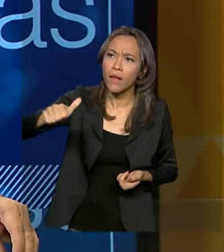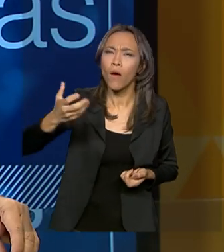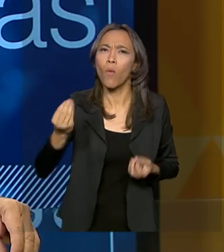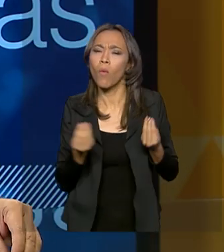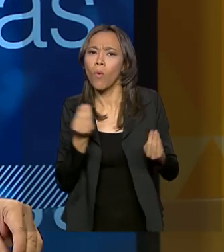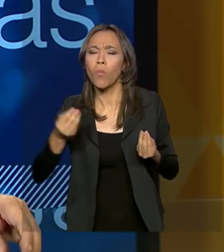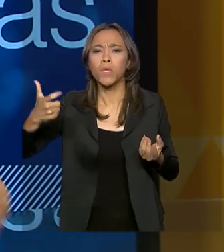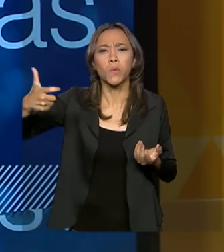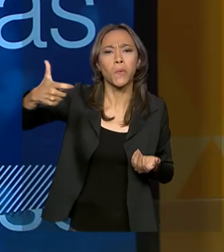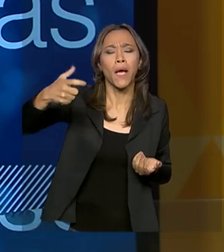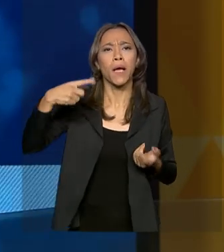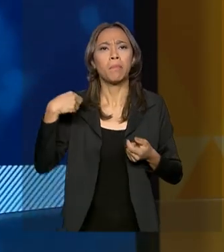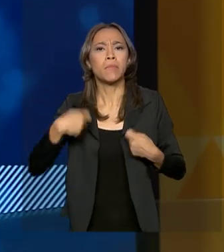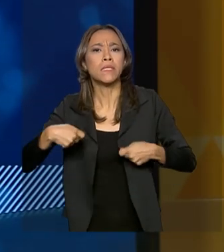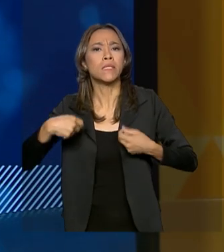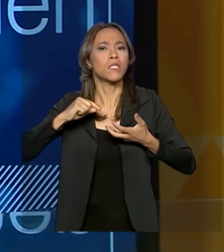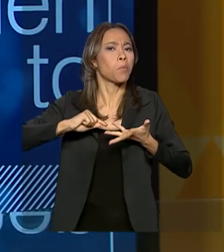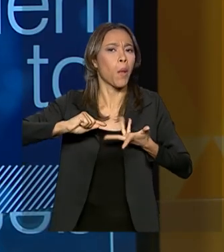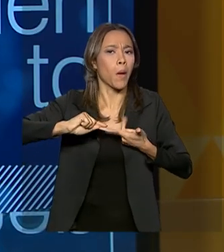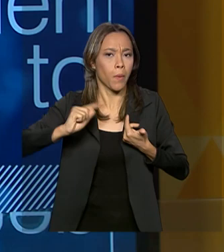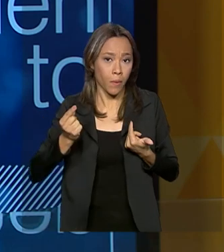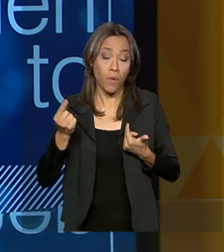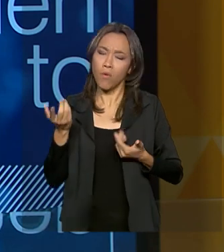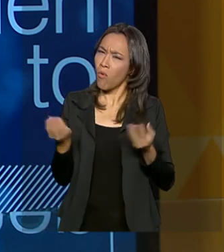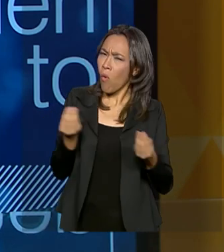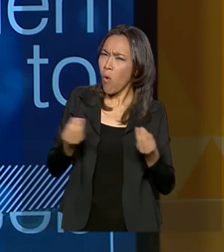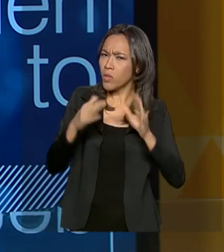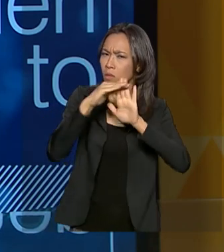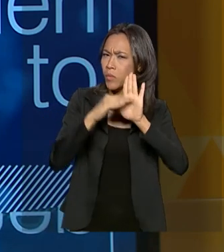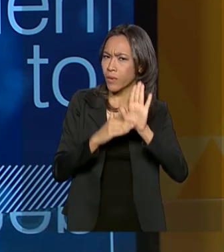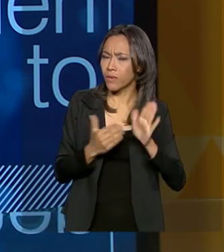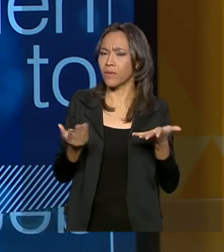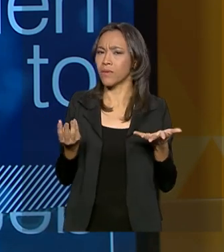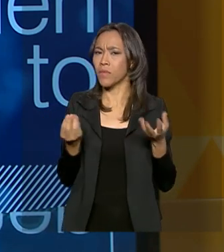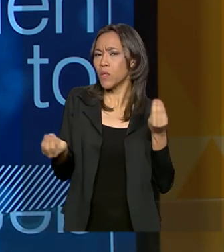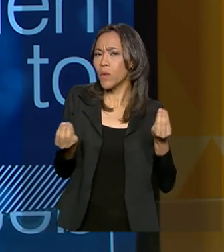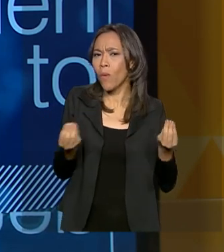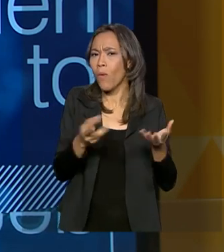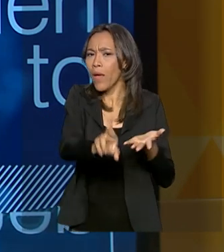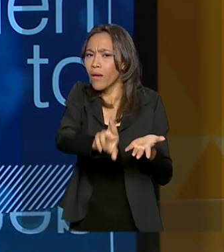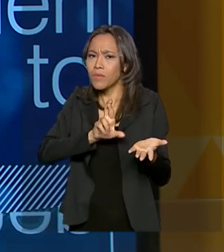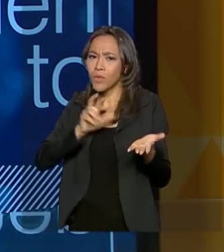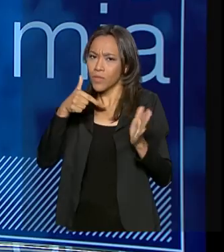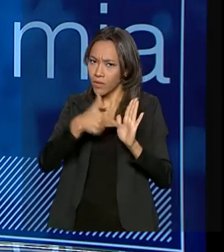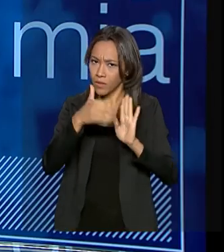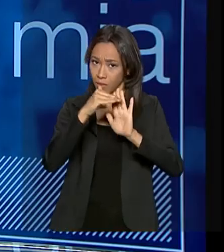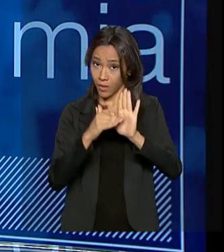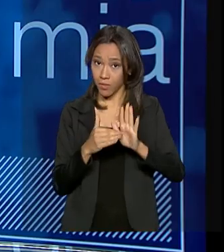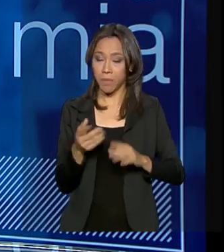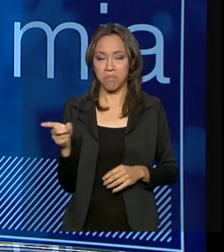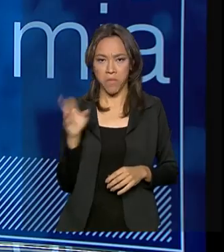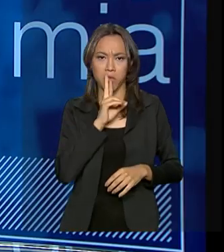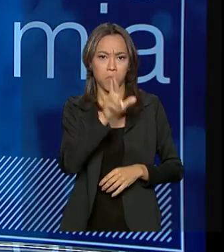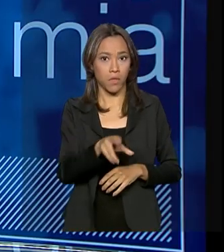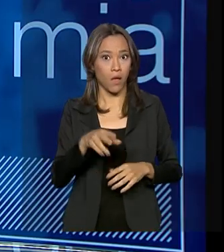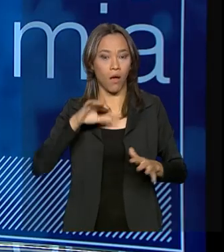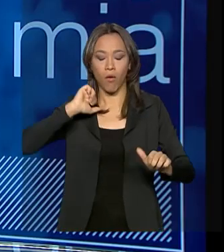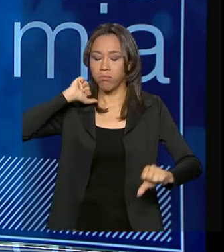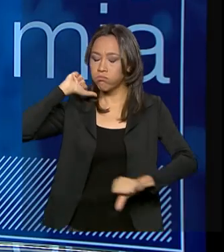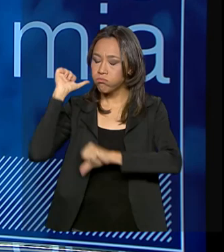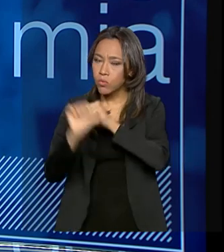locais, as necessidades. Como é que está o Mais Brasil? Qual que é o retorno dessa iniciativa? É algo transformacional.